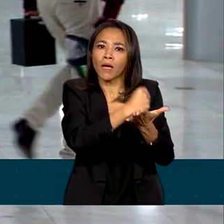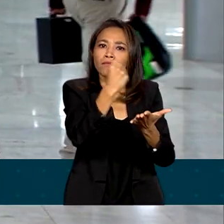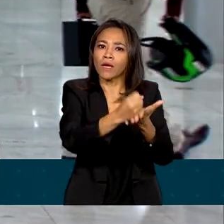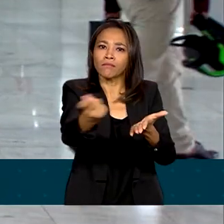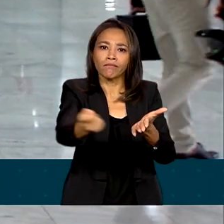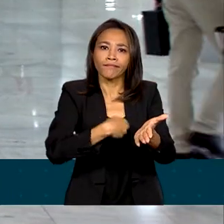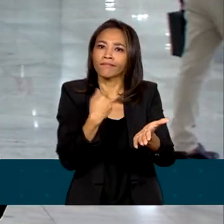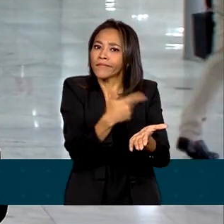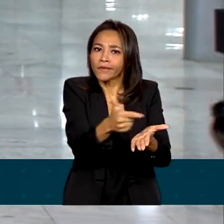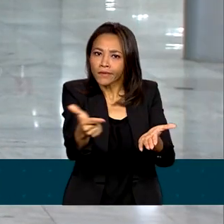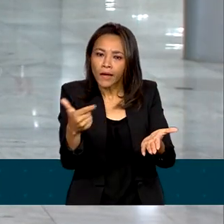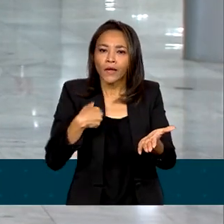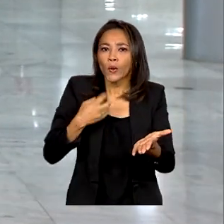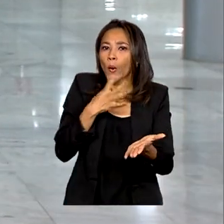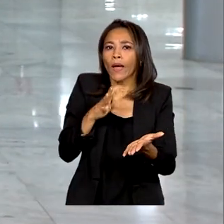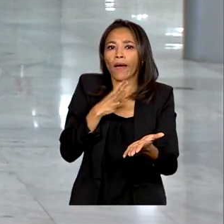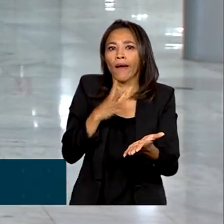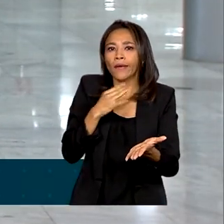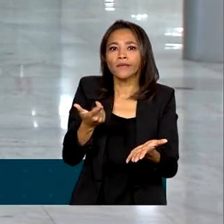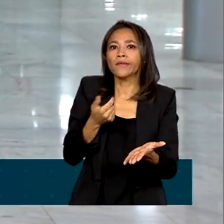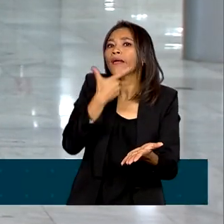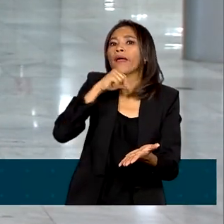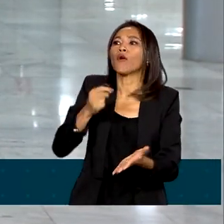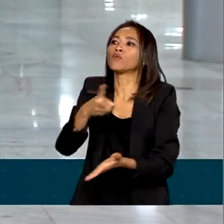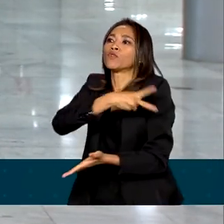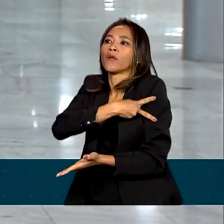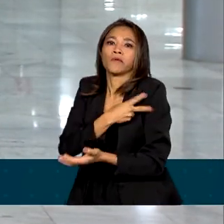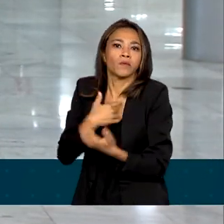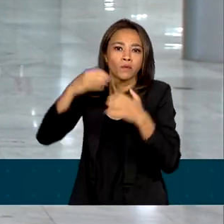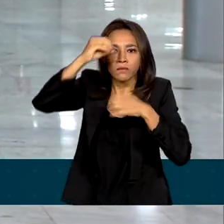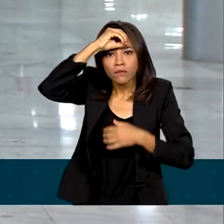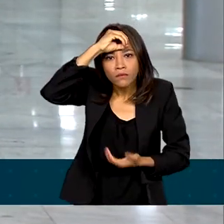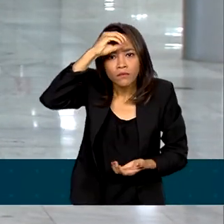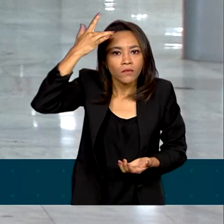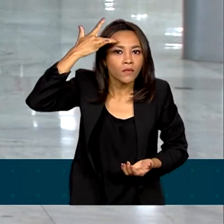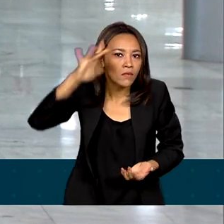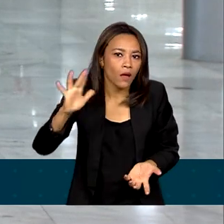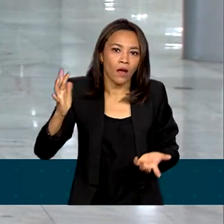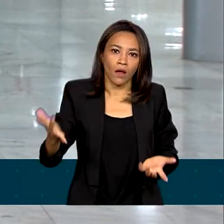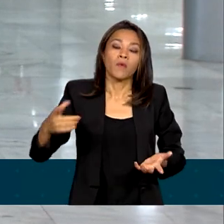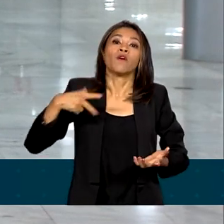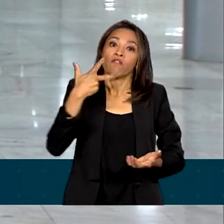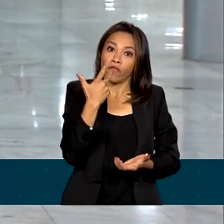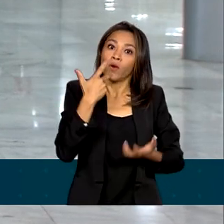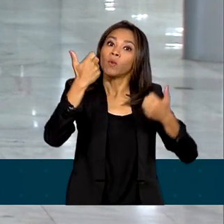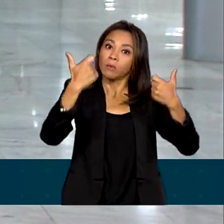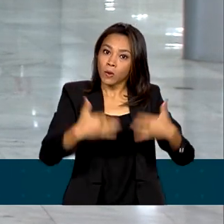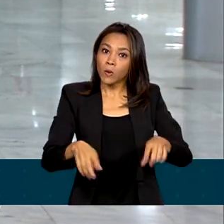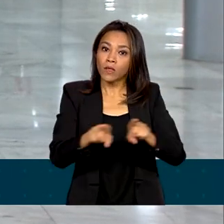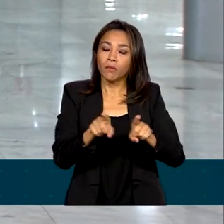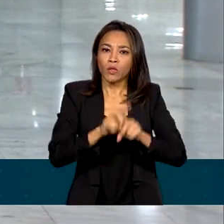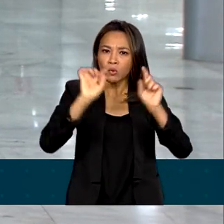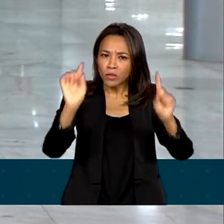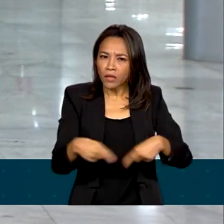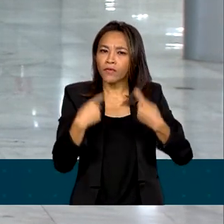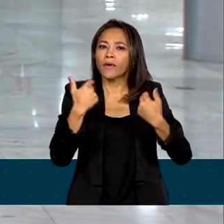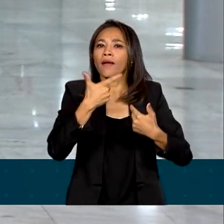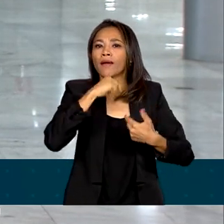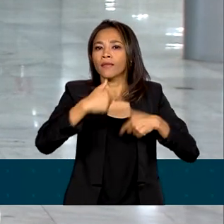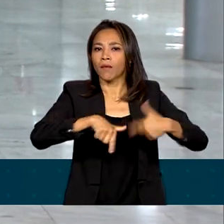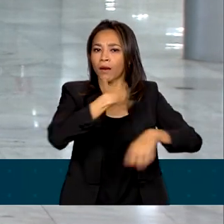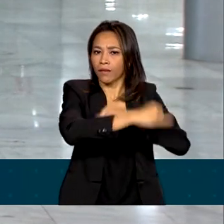ou que sequer conhecem seu empregador. Falou dos desafios enfrentados por trabalhadores de plataformas digitais,